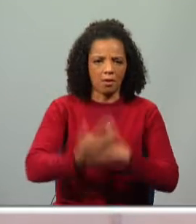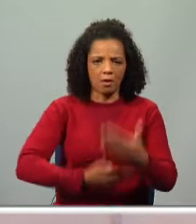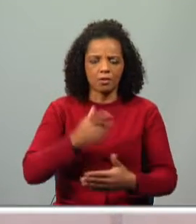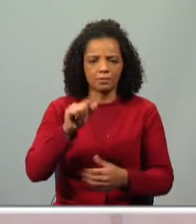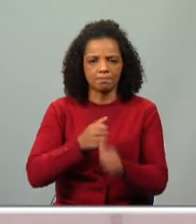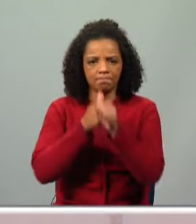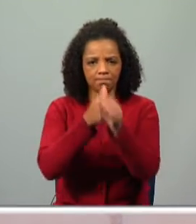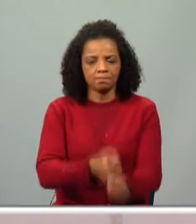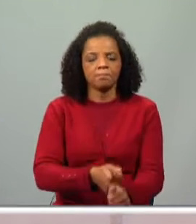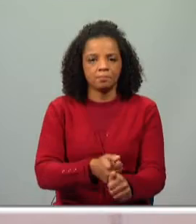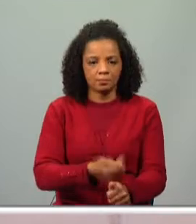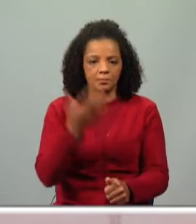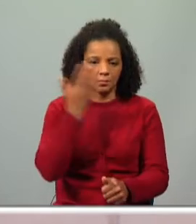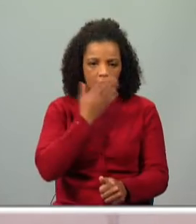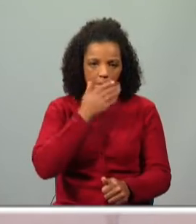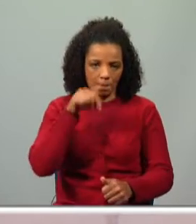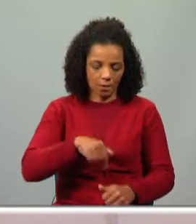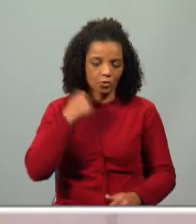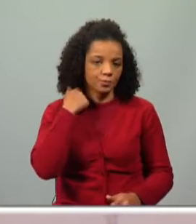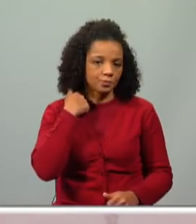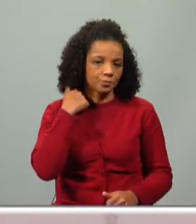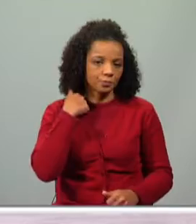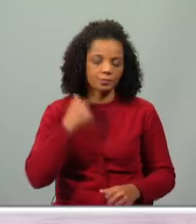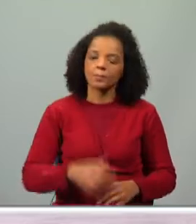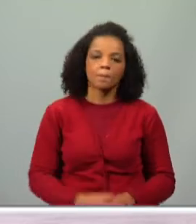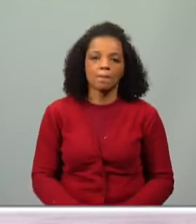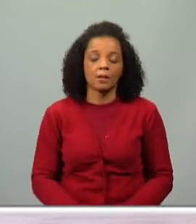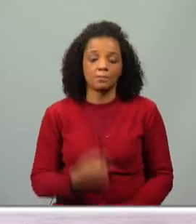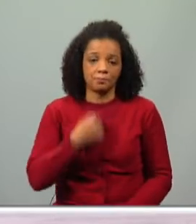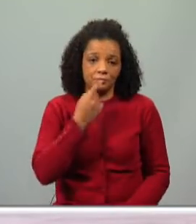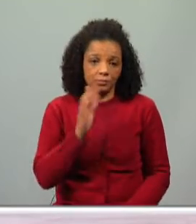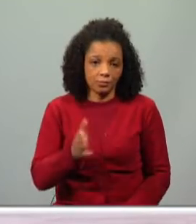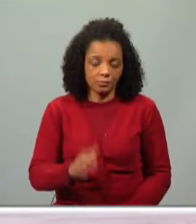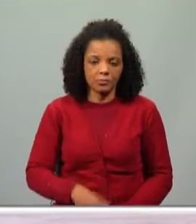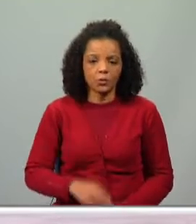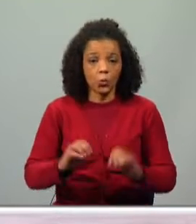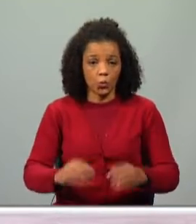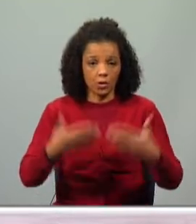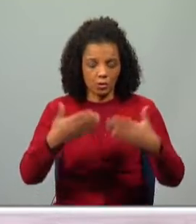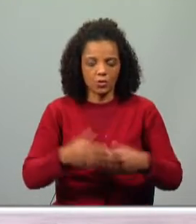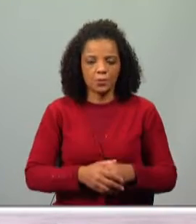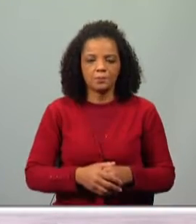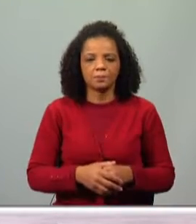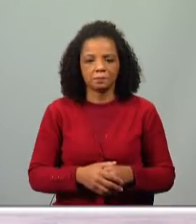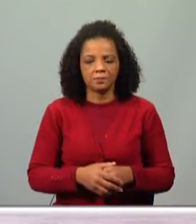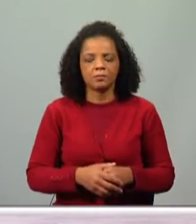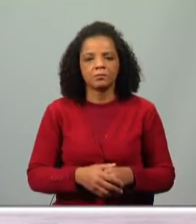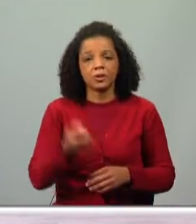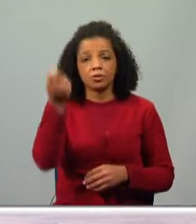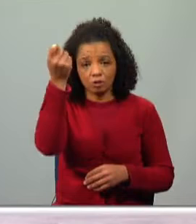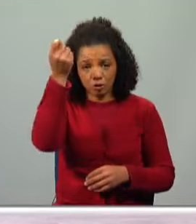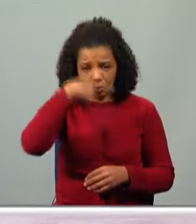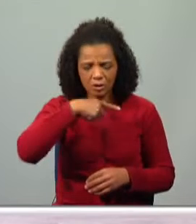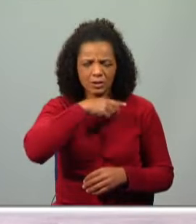acompanhares o nosso bloco de hoje. Então, como eu vos disse logo no início, tínhamos aqui uma história